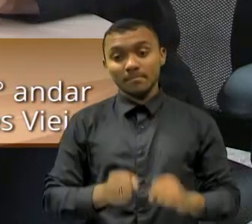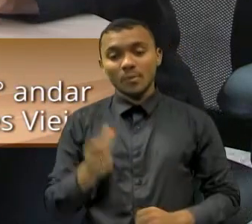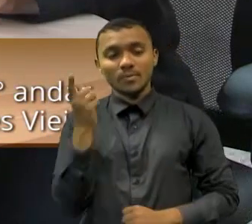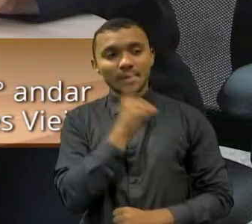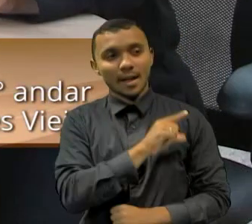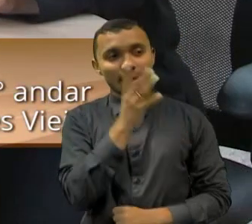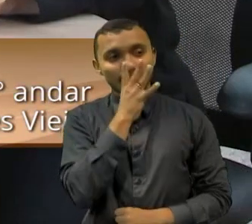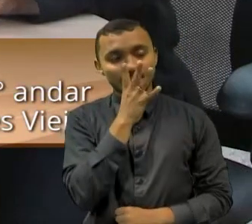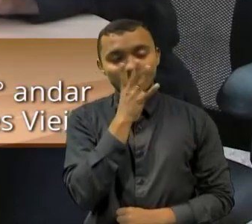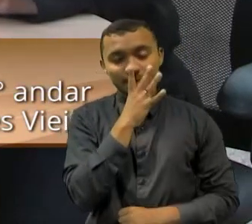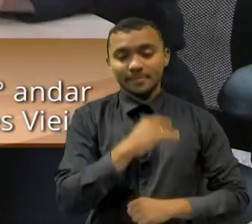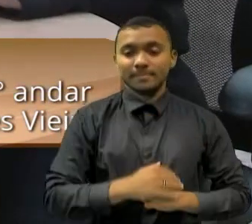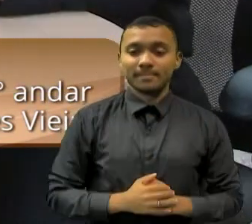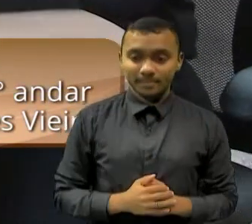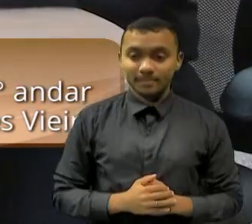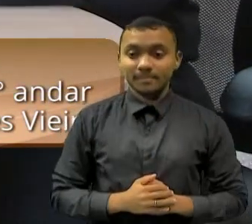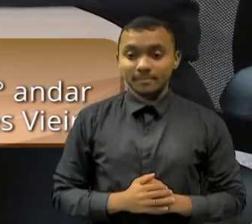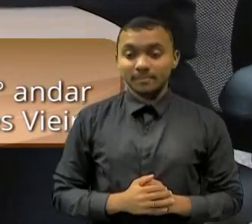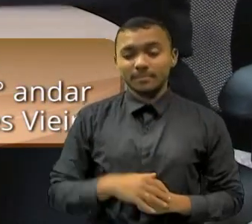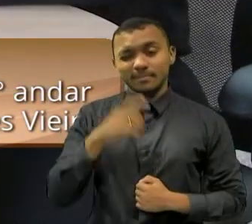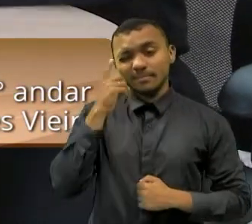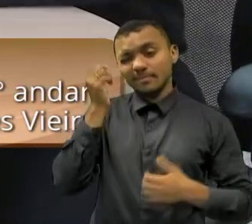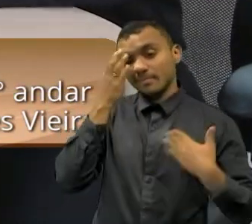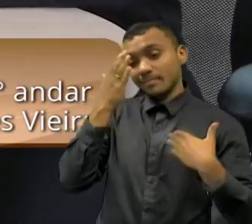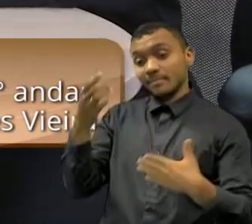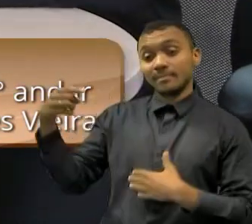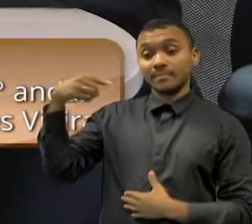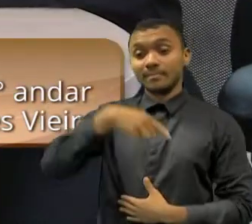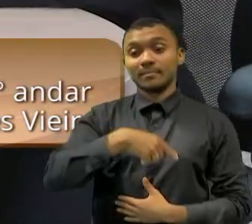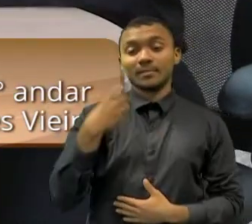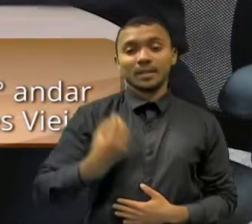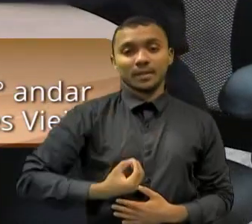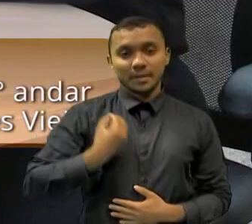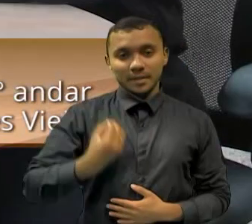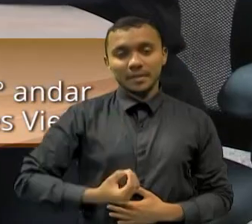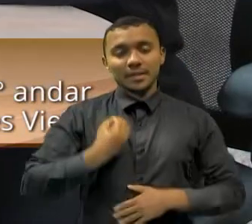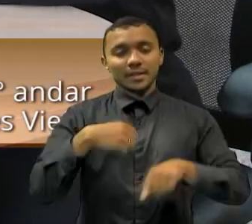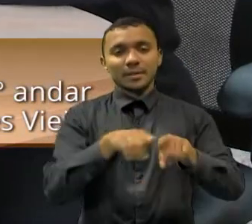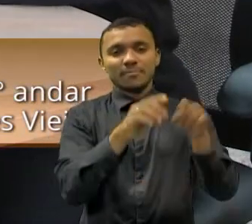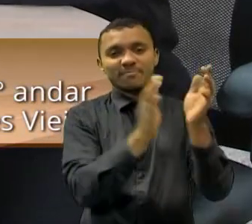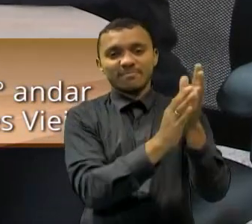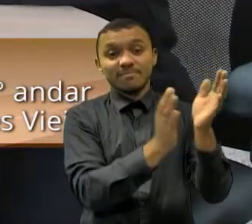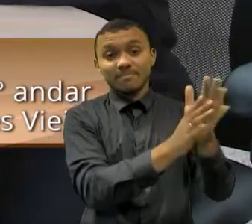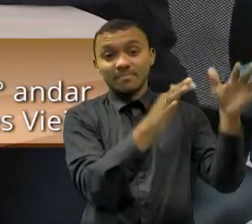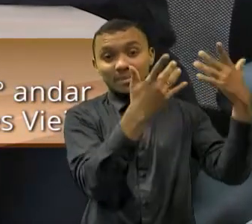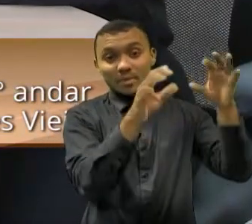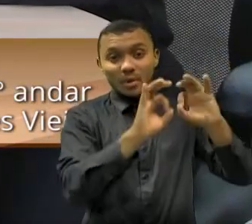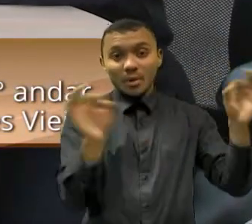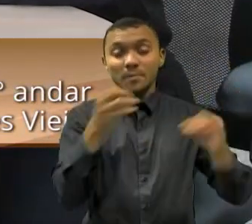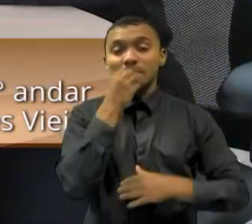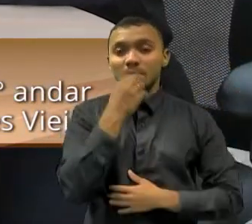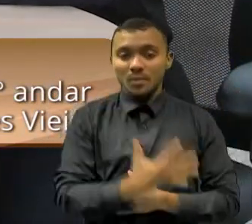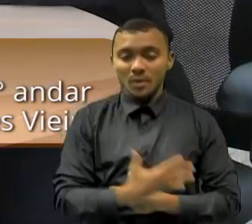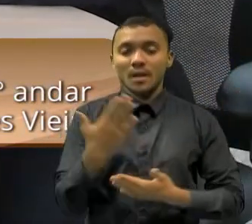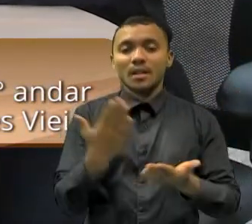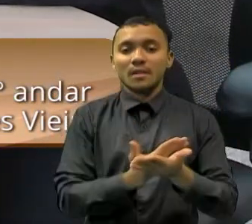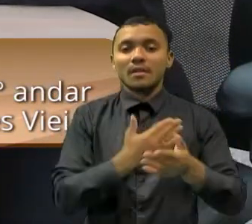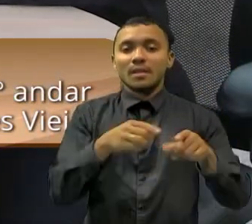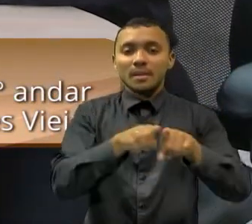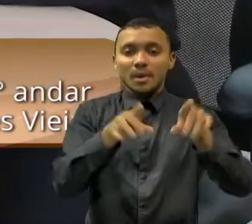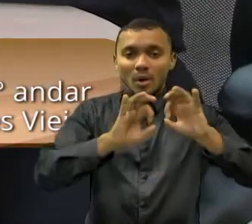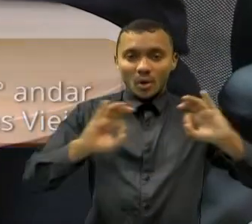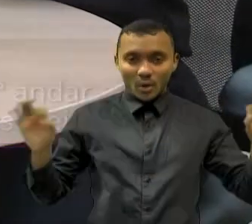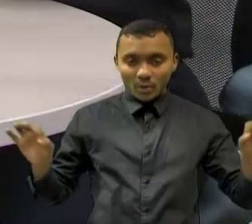essa leitura. Iunari, muito obrigada pela sua participação. Parabéns por mais esse livro, por mais esse trabalho que vem